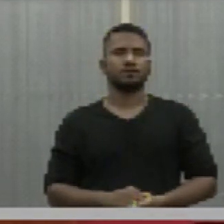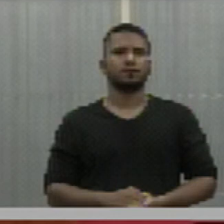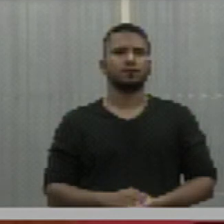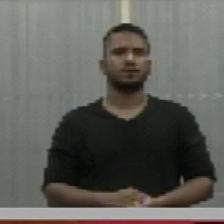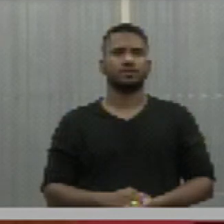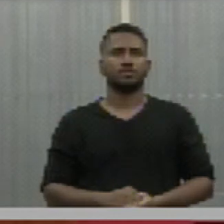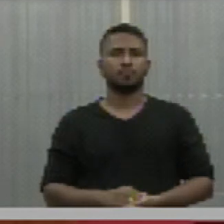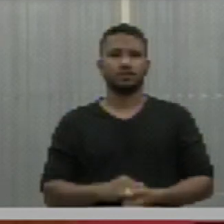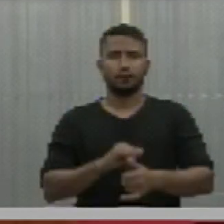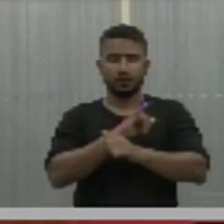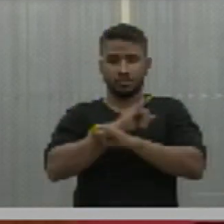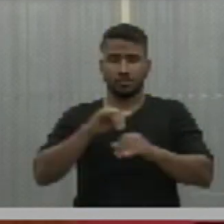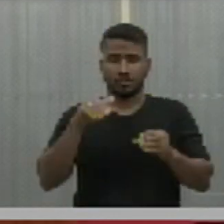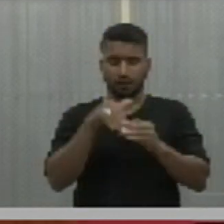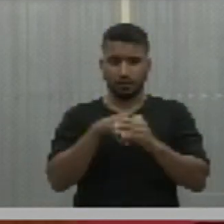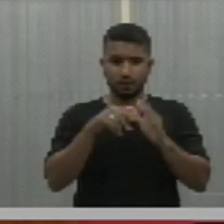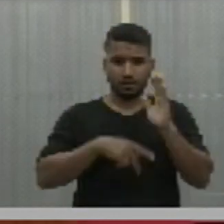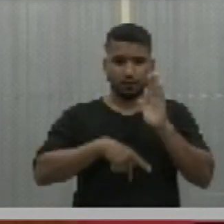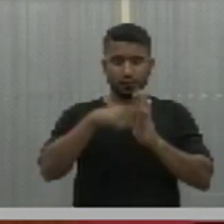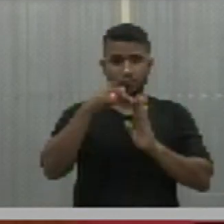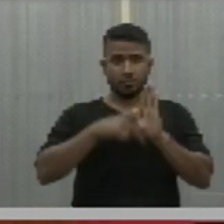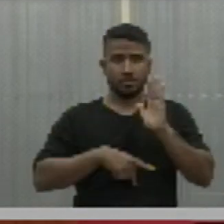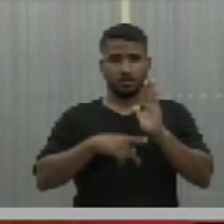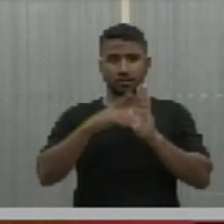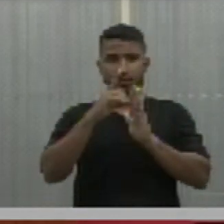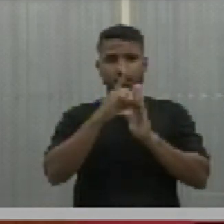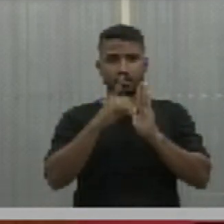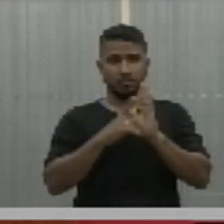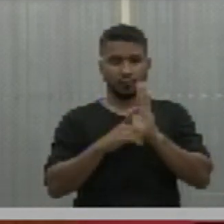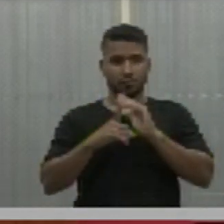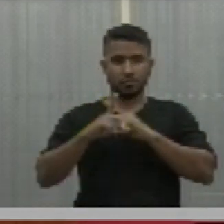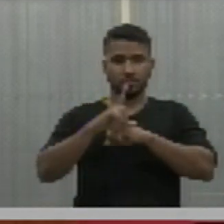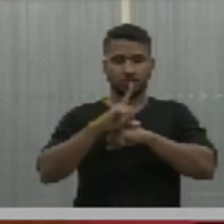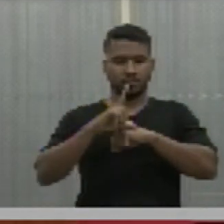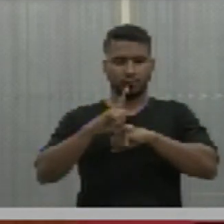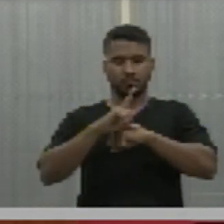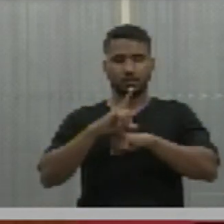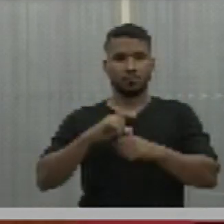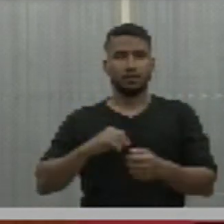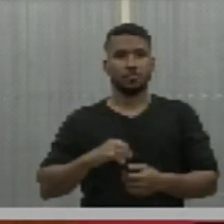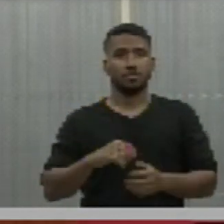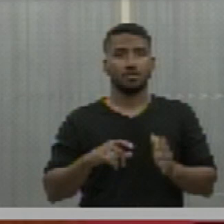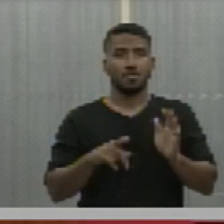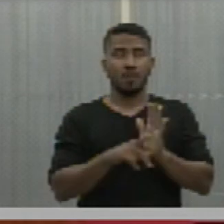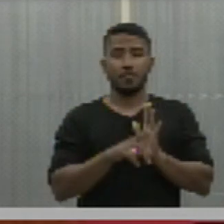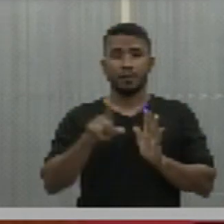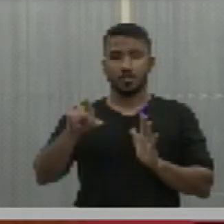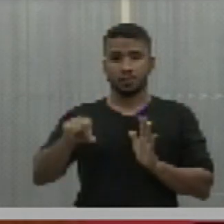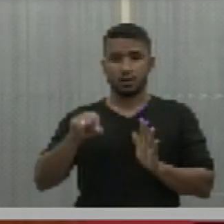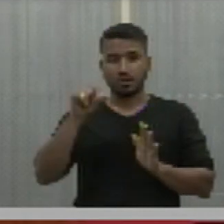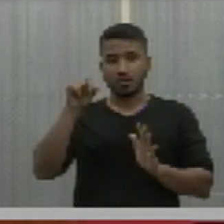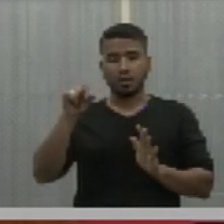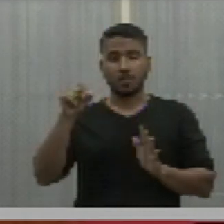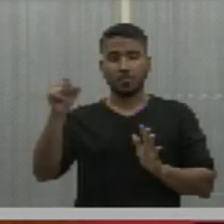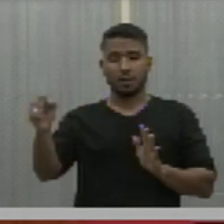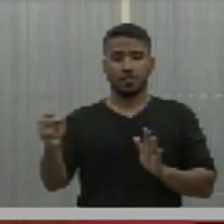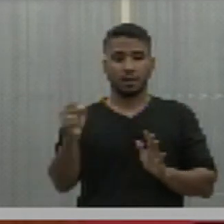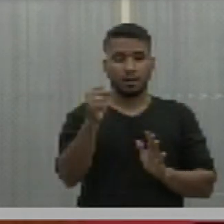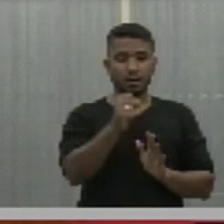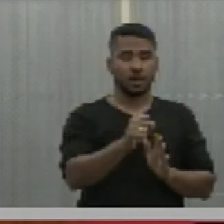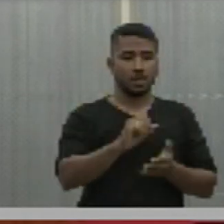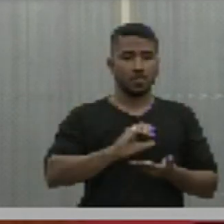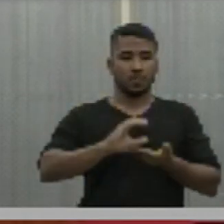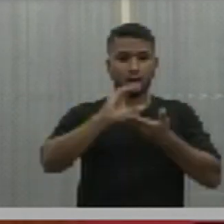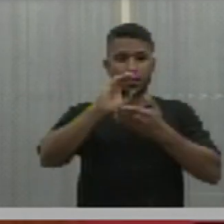Informar a votação do projeto de decreto legislativo, que dedica a ação para compor o